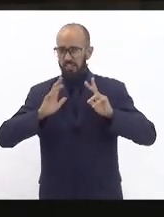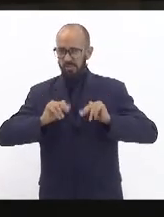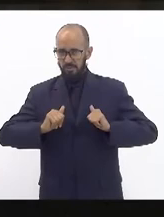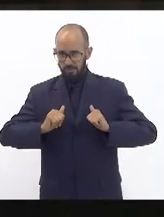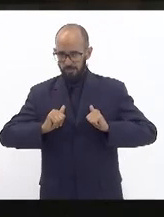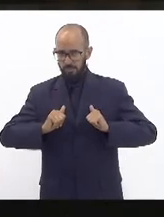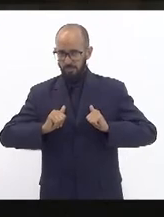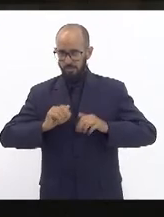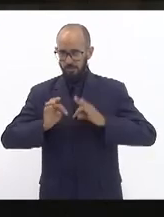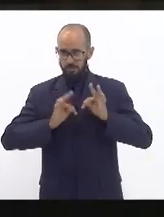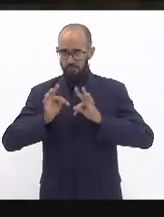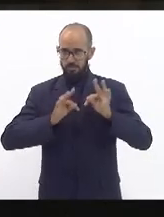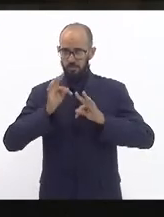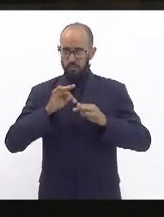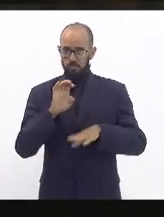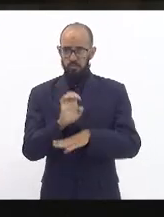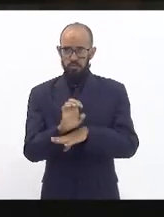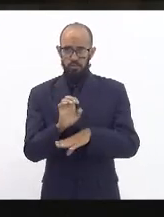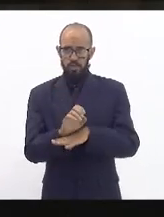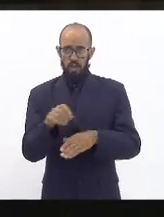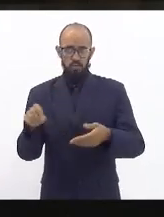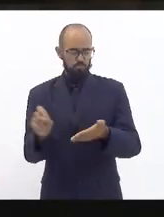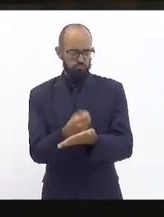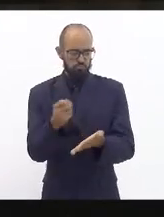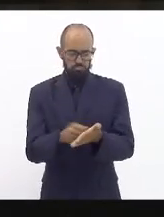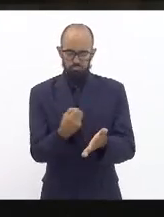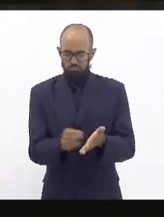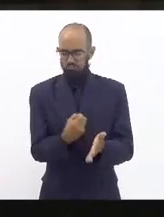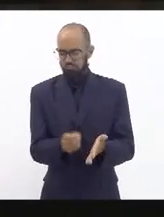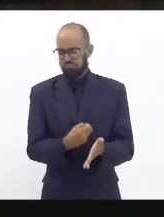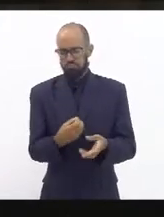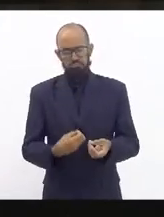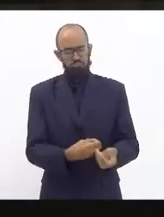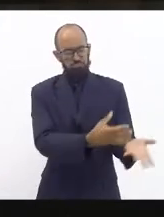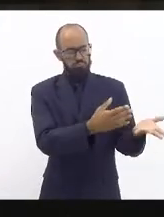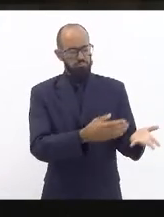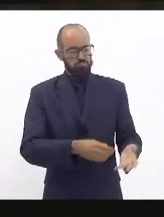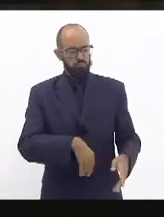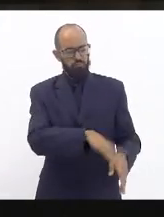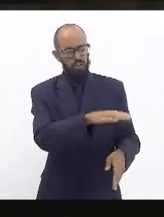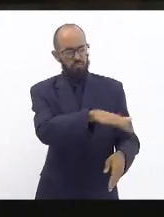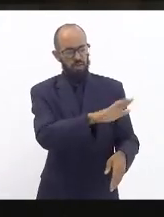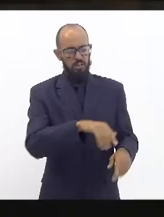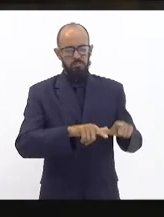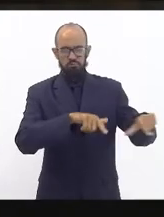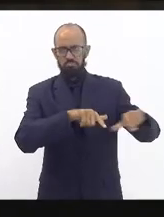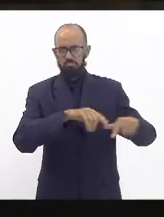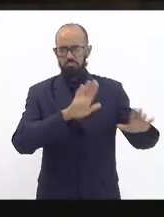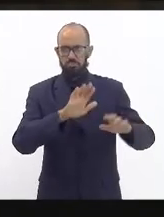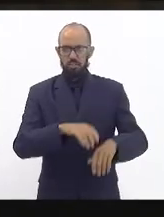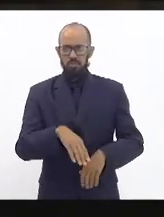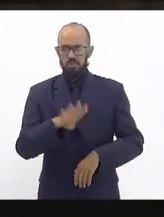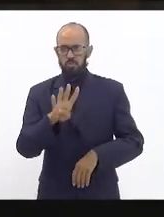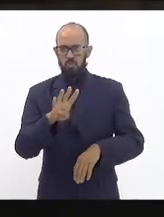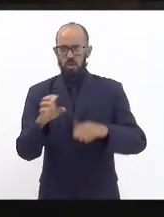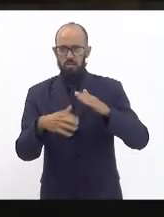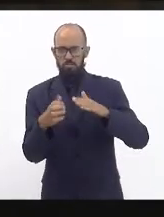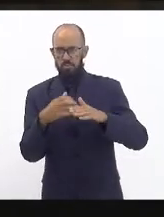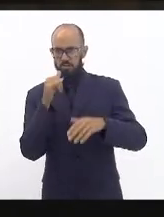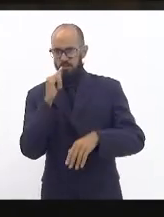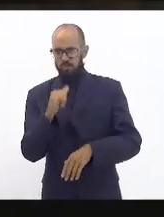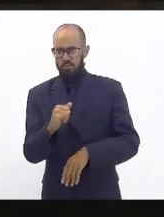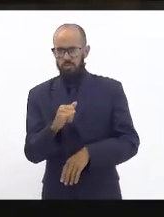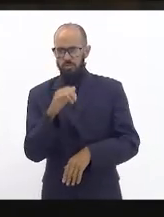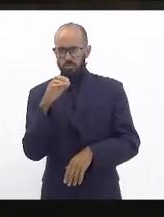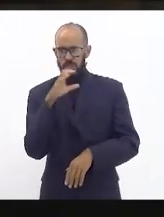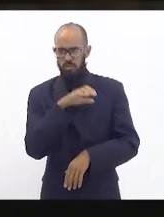Estado como bonzinho e dá essa licença inicial para operar essas quatro termelétricas então eu trouxe isso